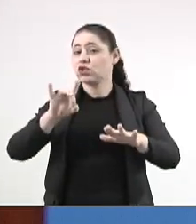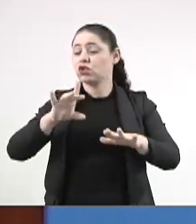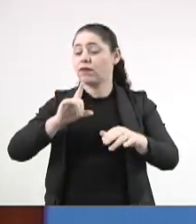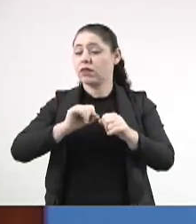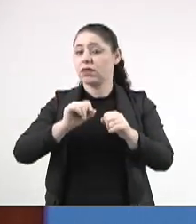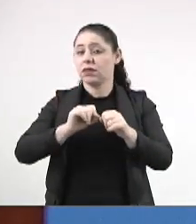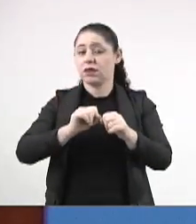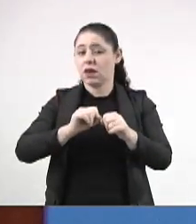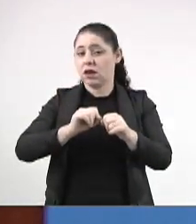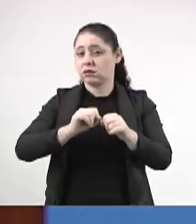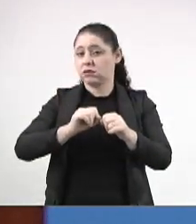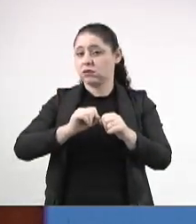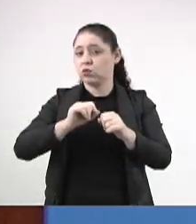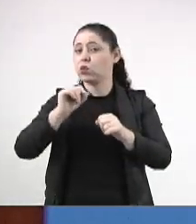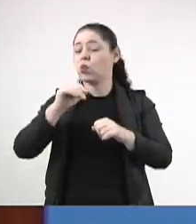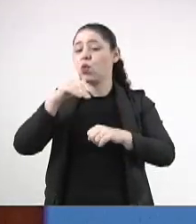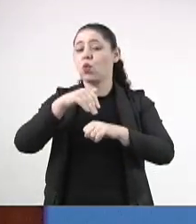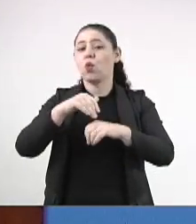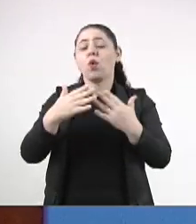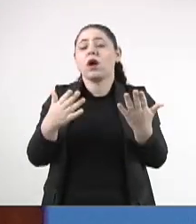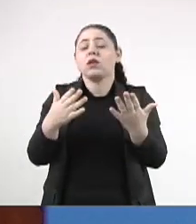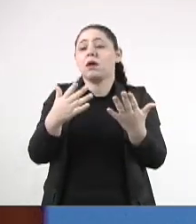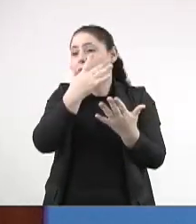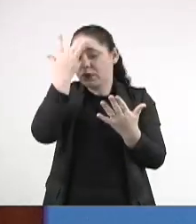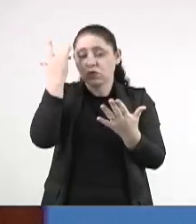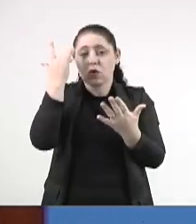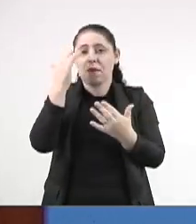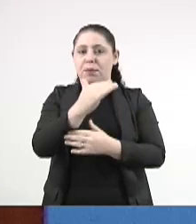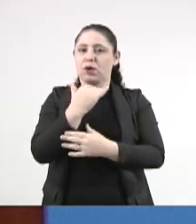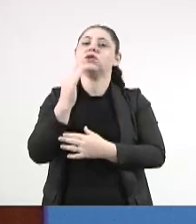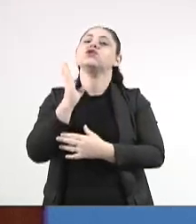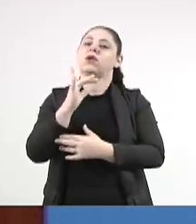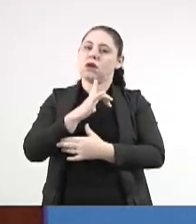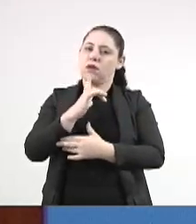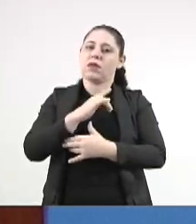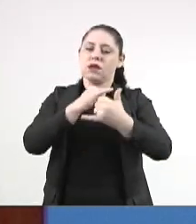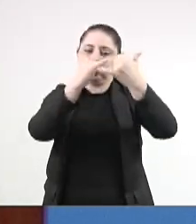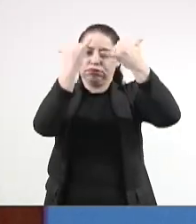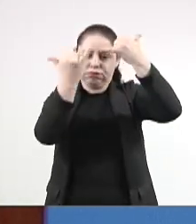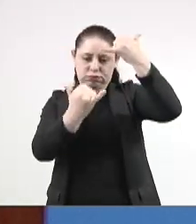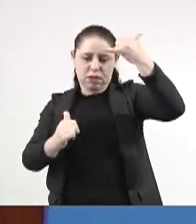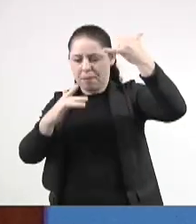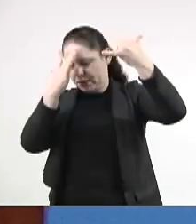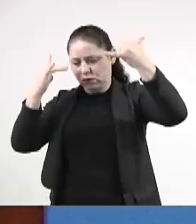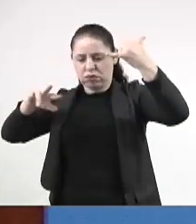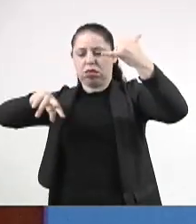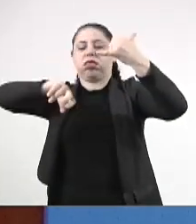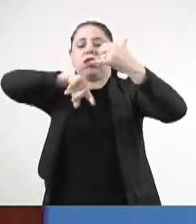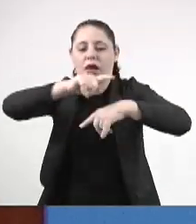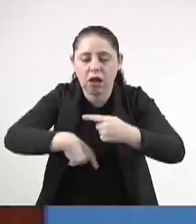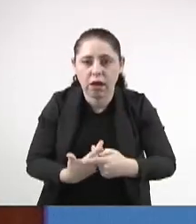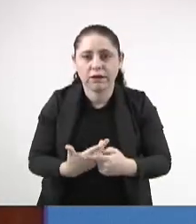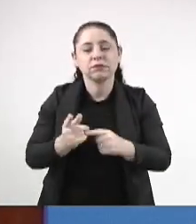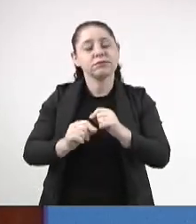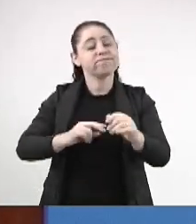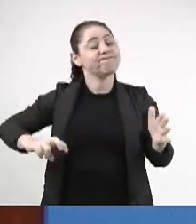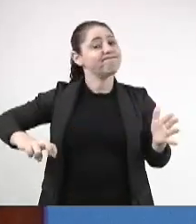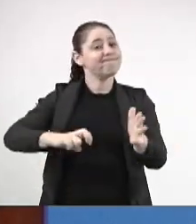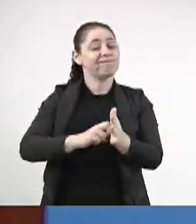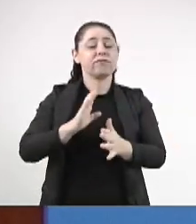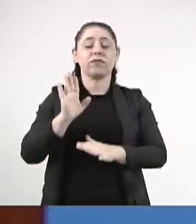providência mais enérgica, quando morrer alguém, já houve acidente de fios pendurados. Então, assim, eu convido